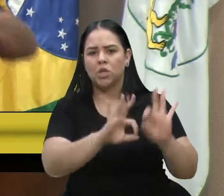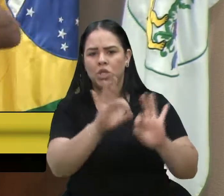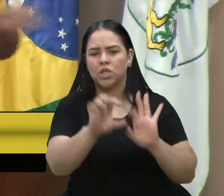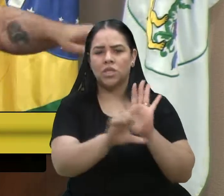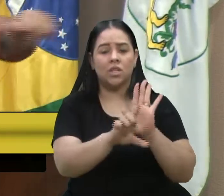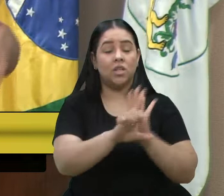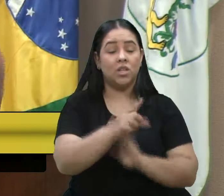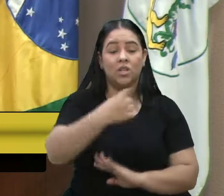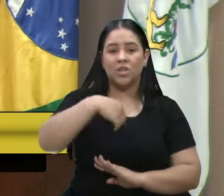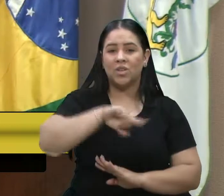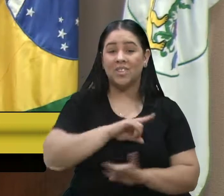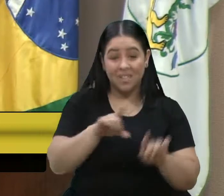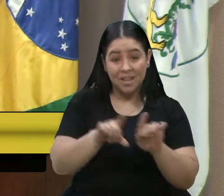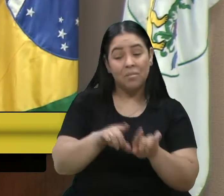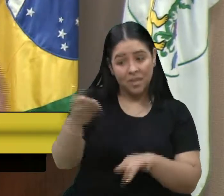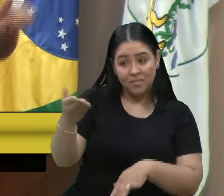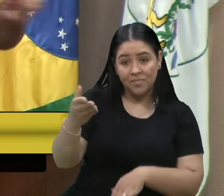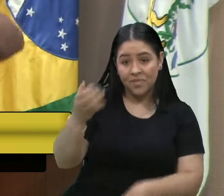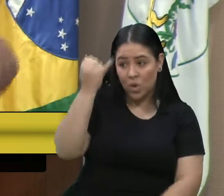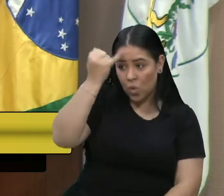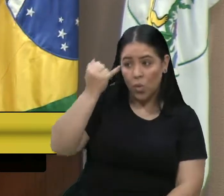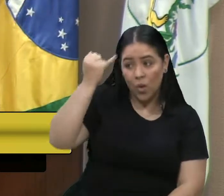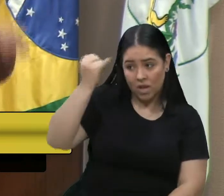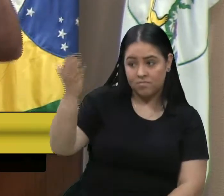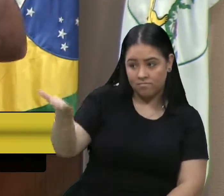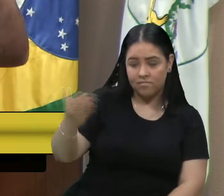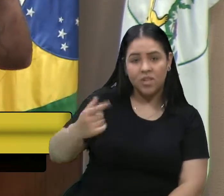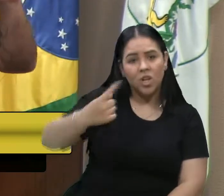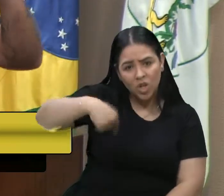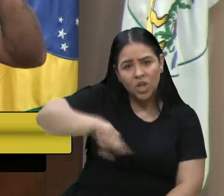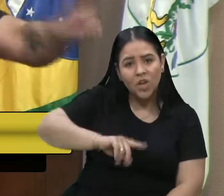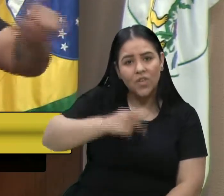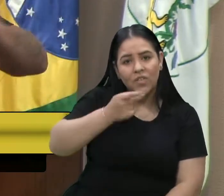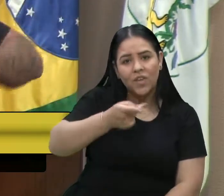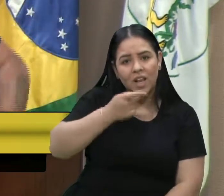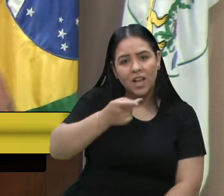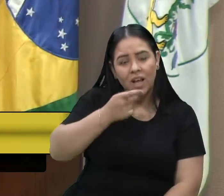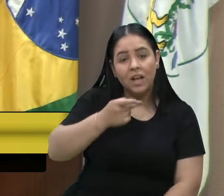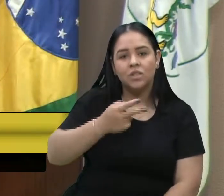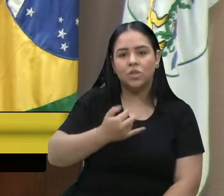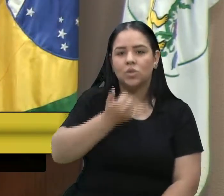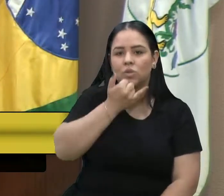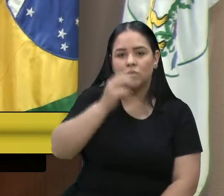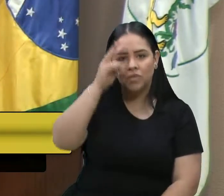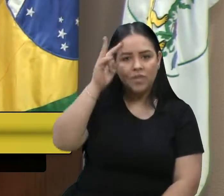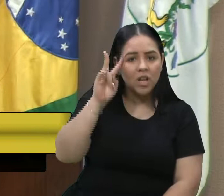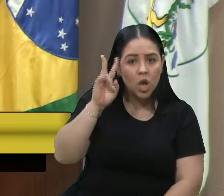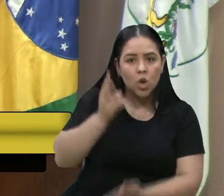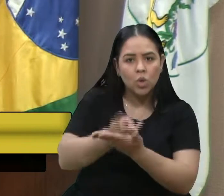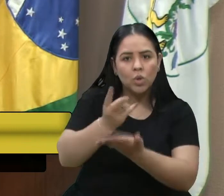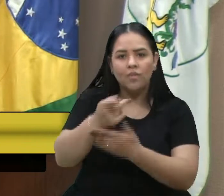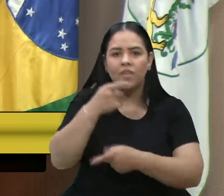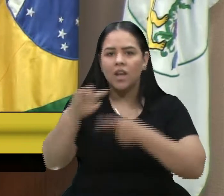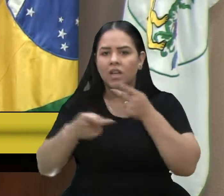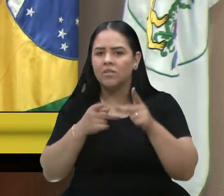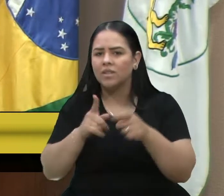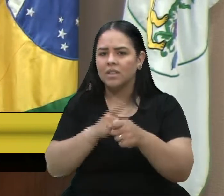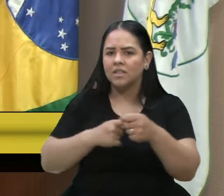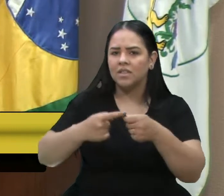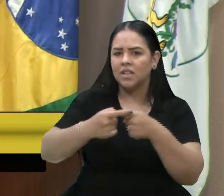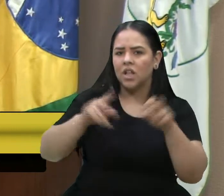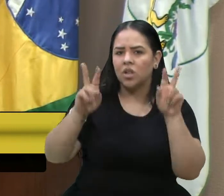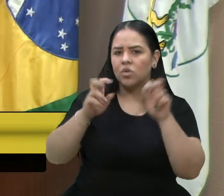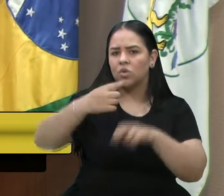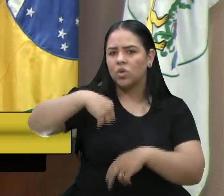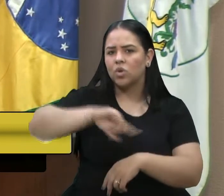caminhado, aliás, vereador Ues, aliás, vamos falar, seguimos falando das coisas da cidade, um tema que nós vamos discutir